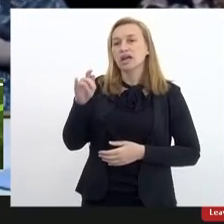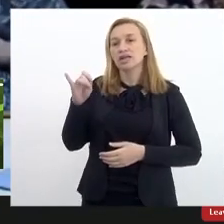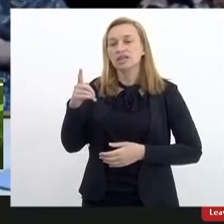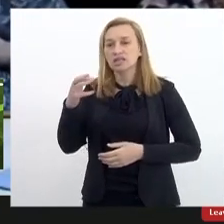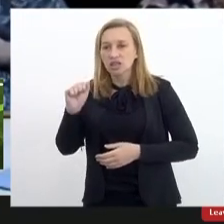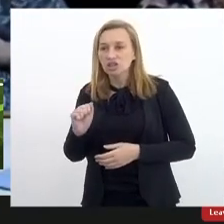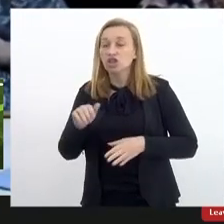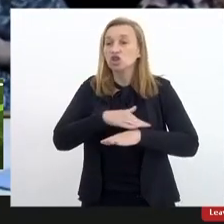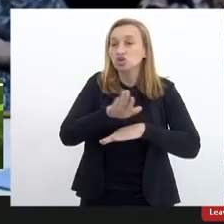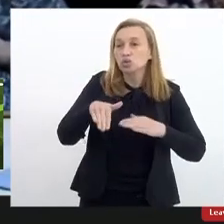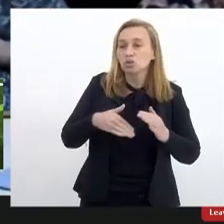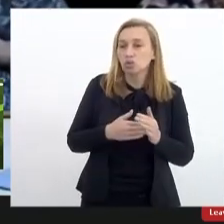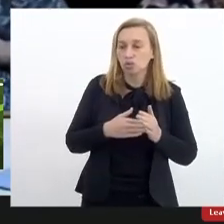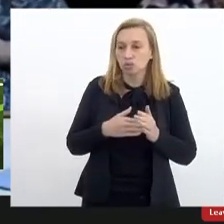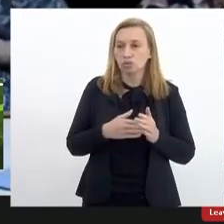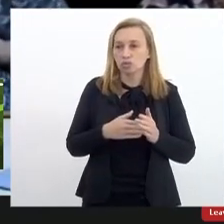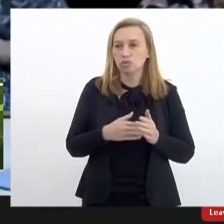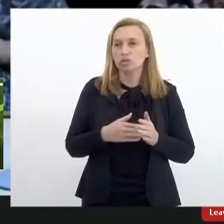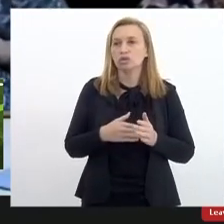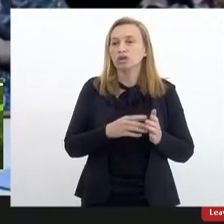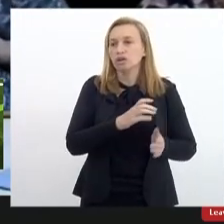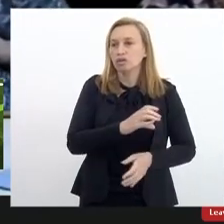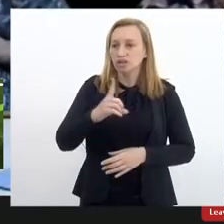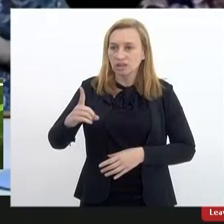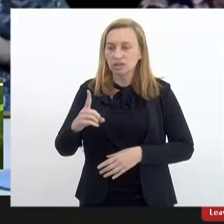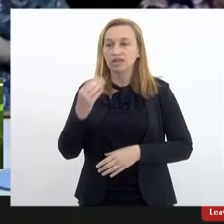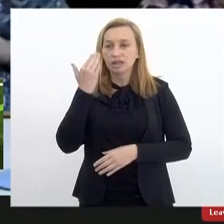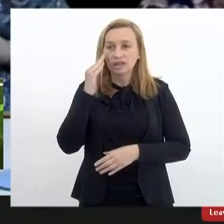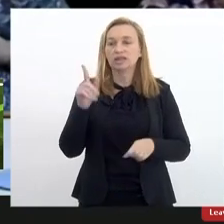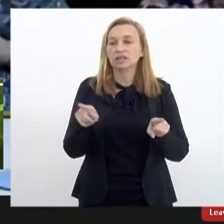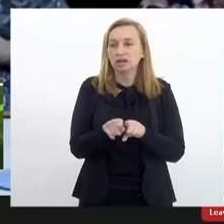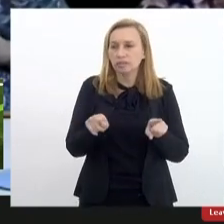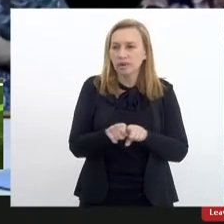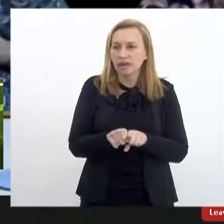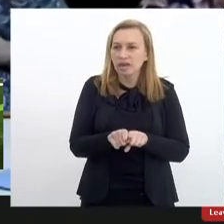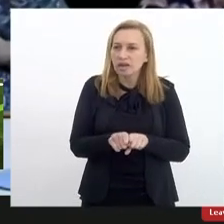coordenações a gente entende que há também